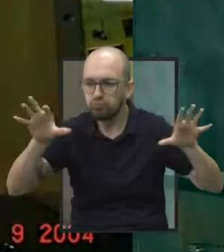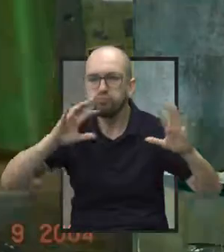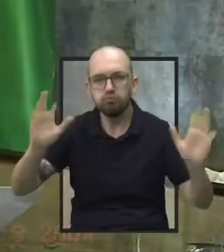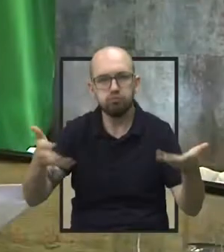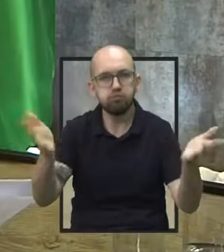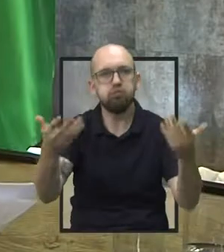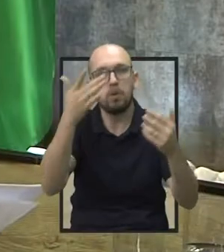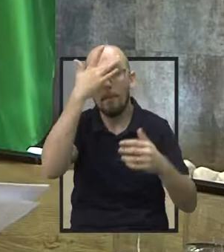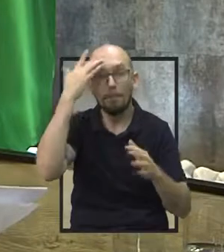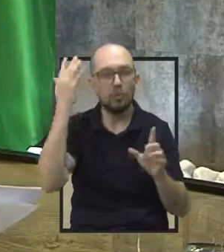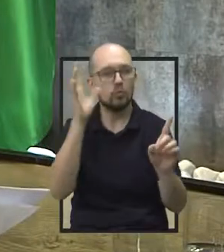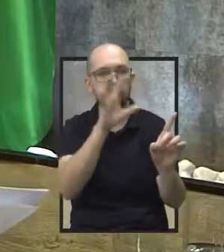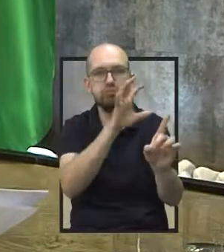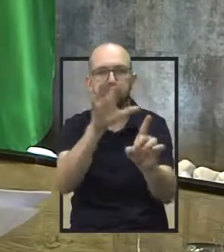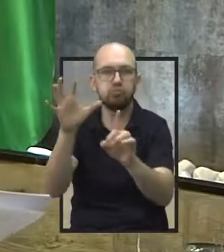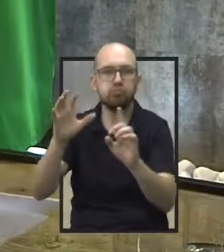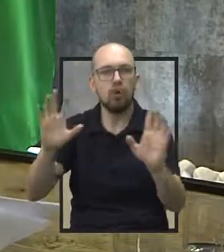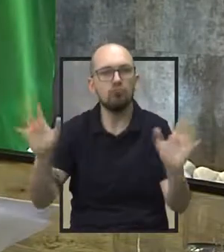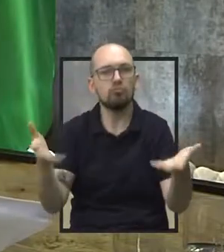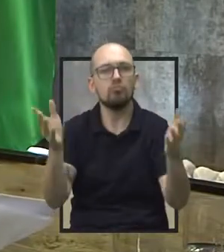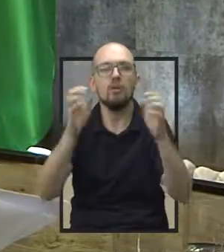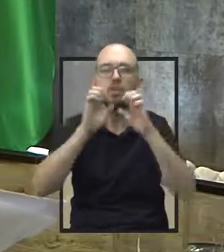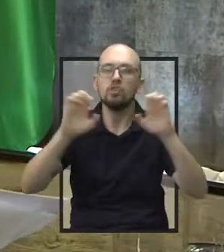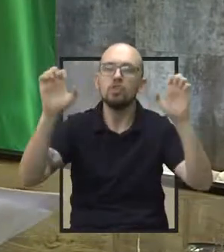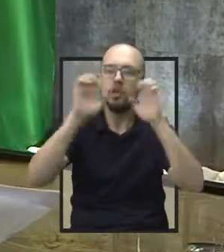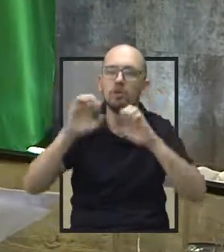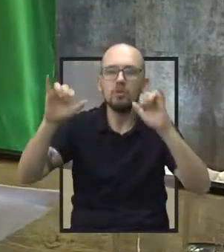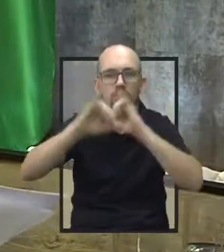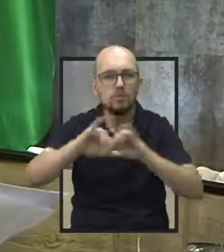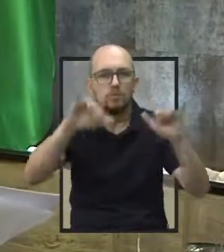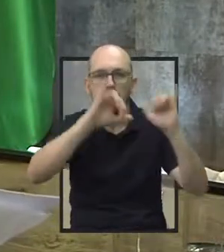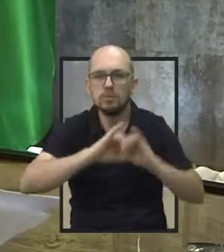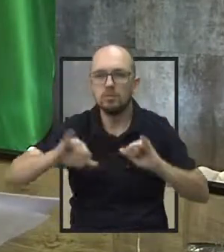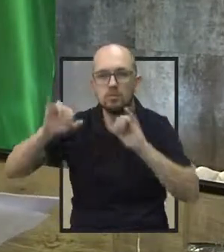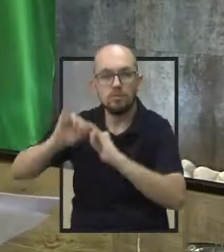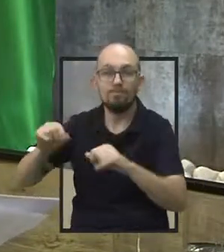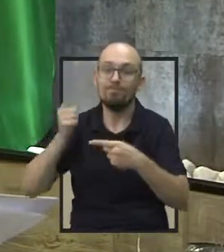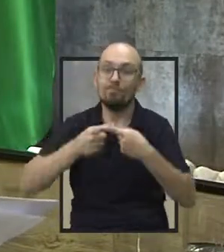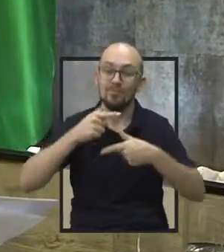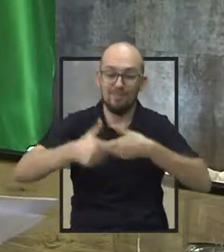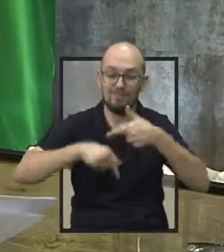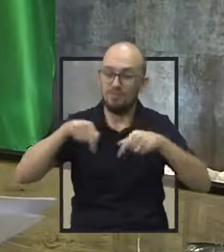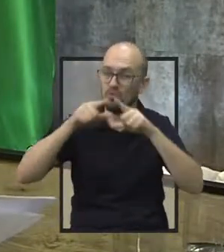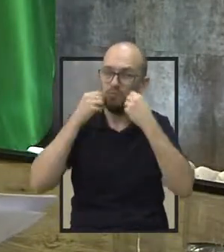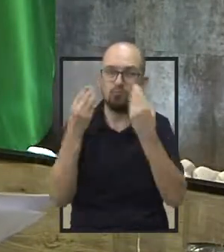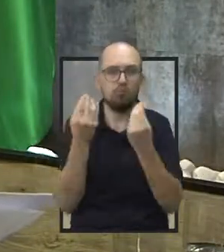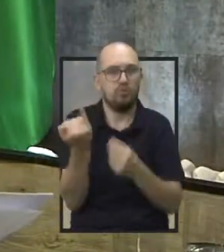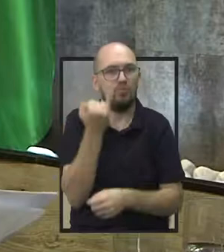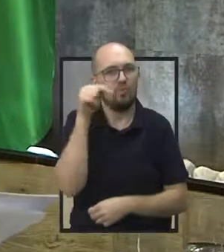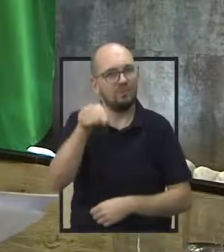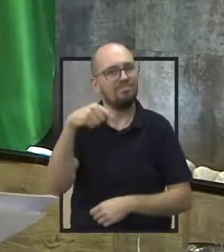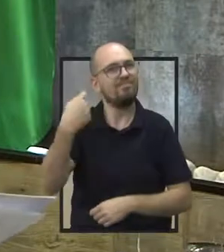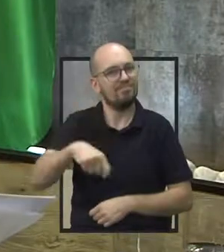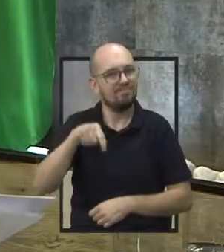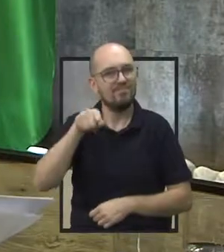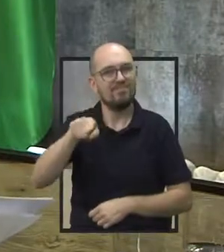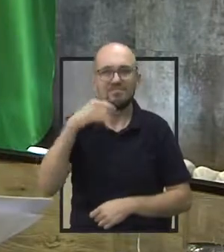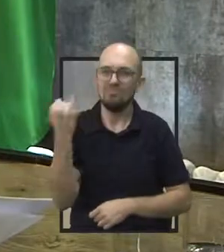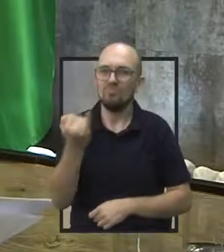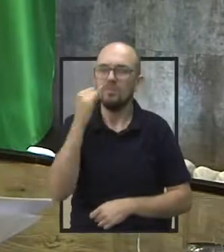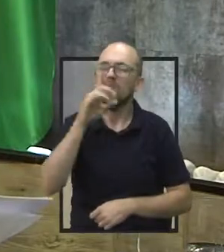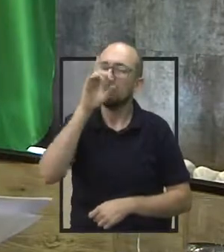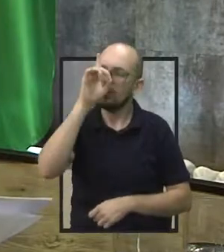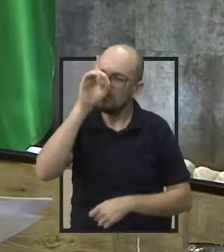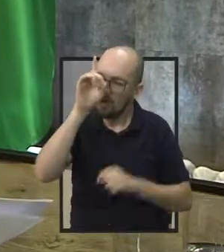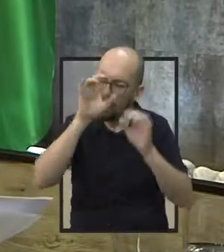pessoas, que eles continuem fazendo esse trabalho social que para a nossa comunidade é de muita importância, muito importante. Que